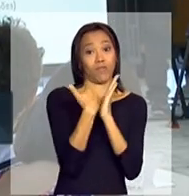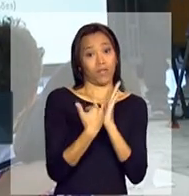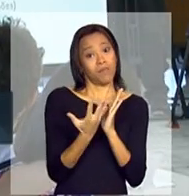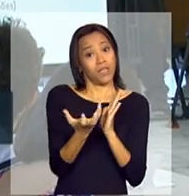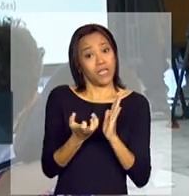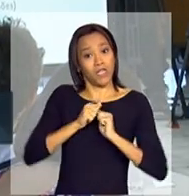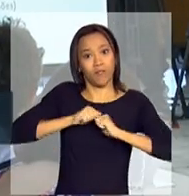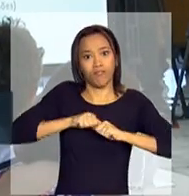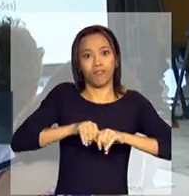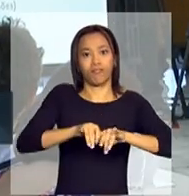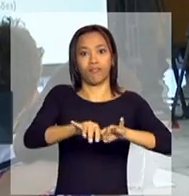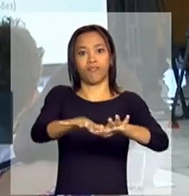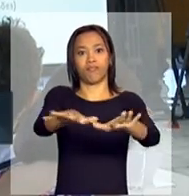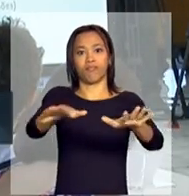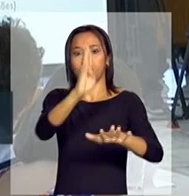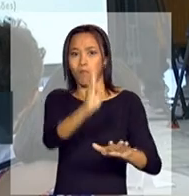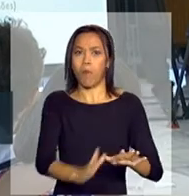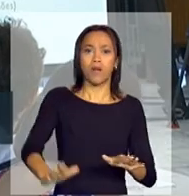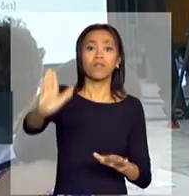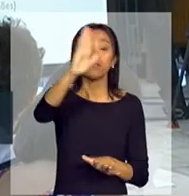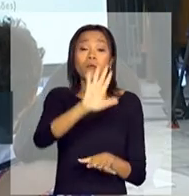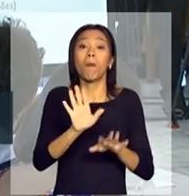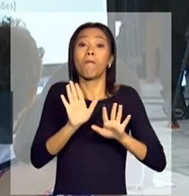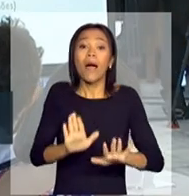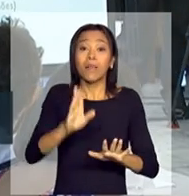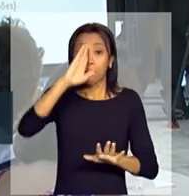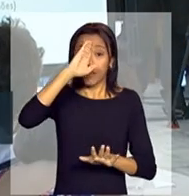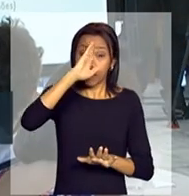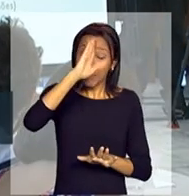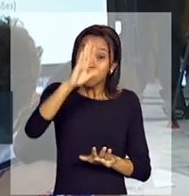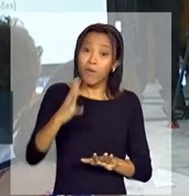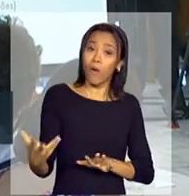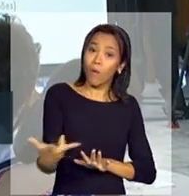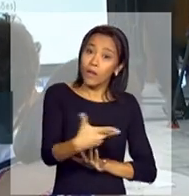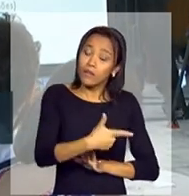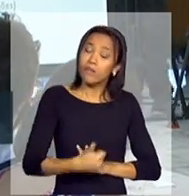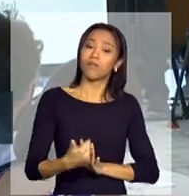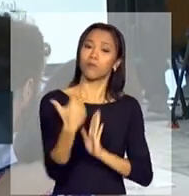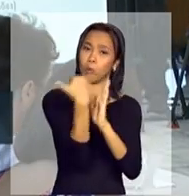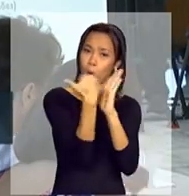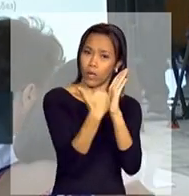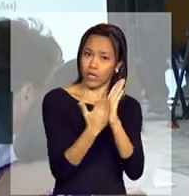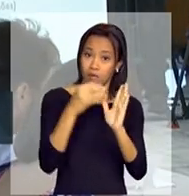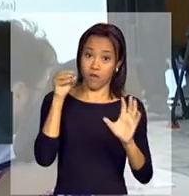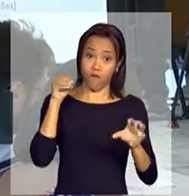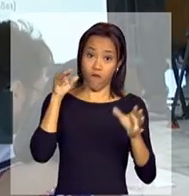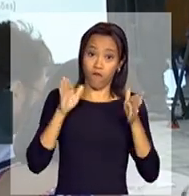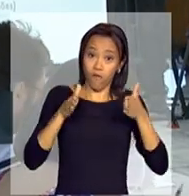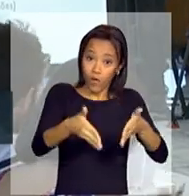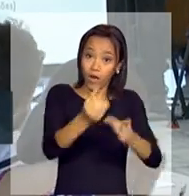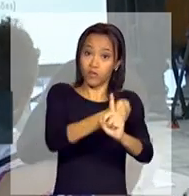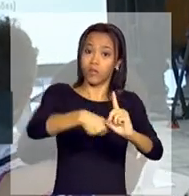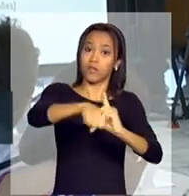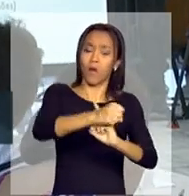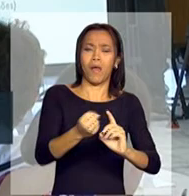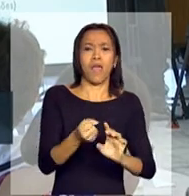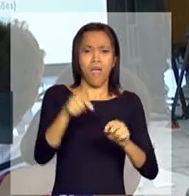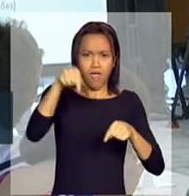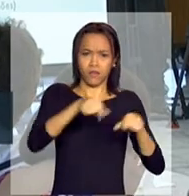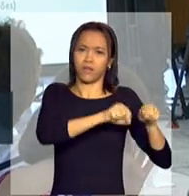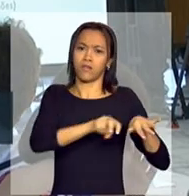escala nacional. A principal qualidade de programas na área social, nós tivemos essa semana